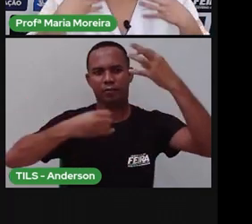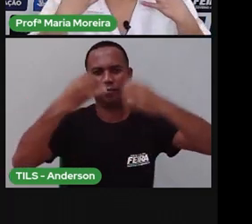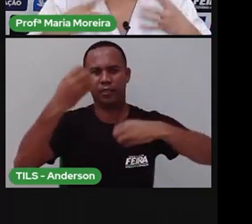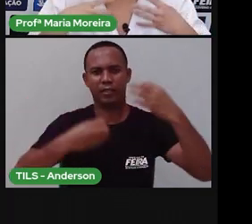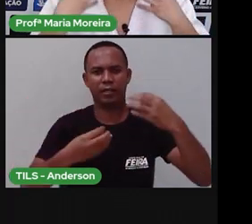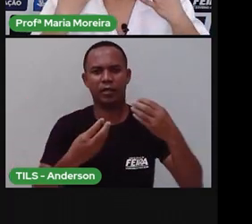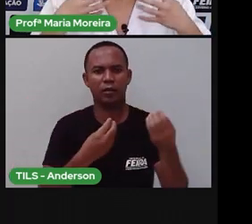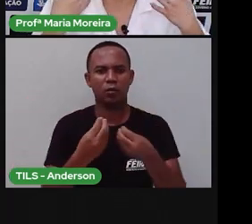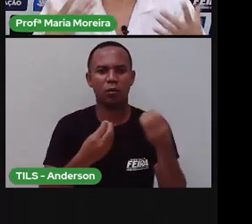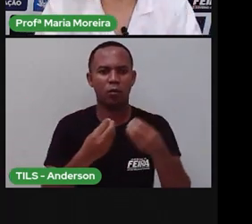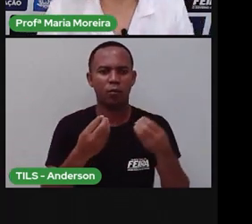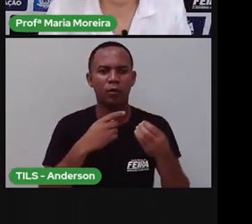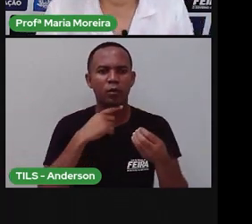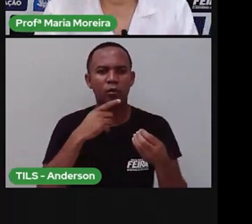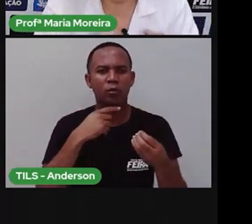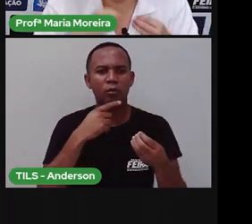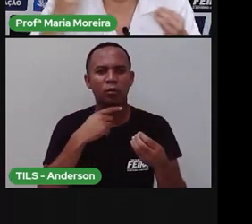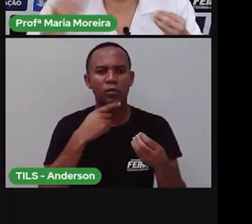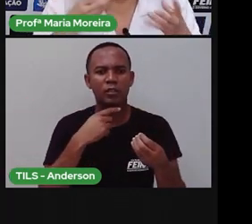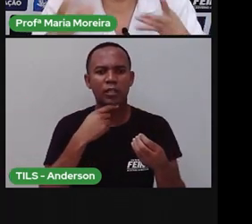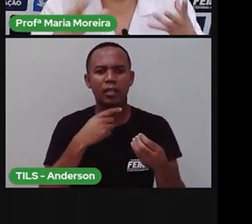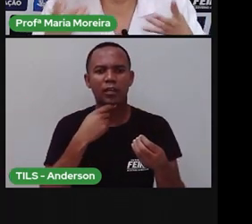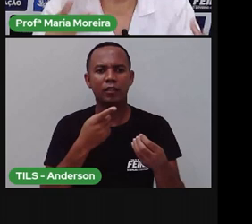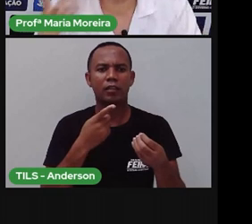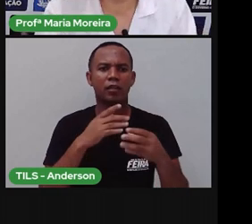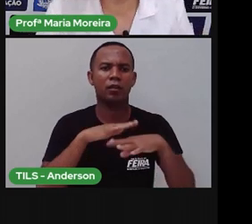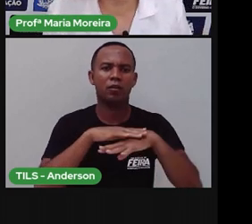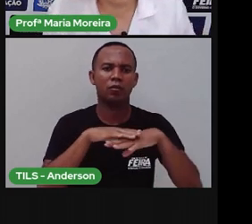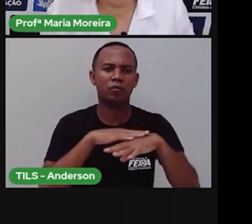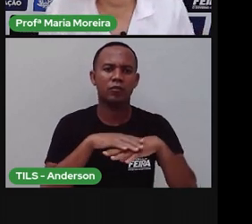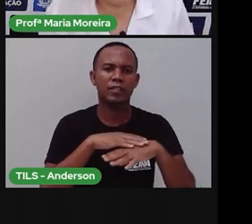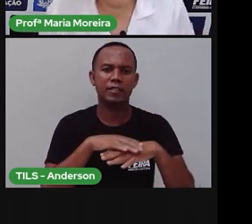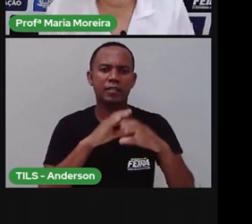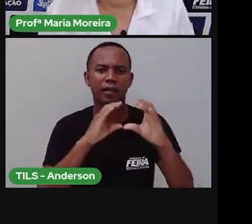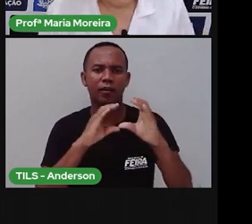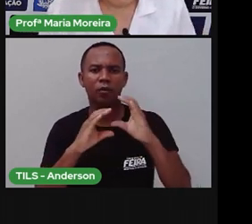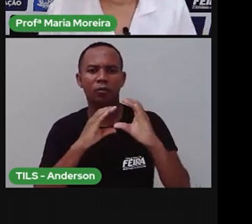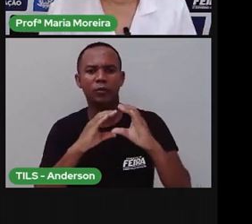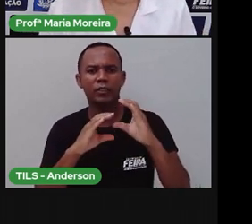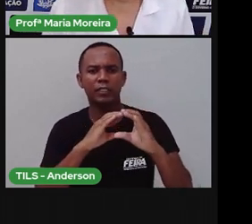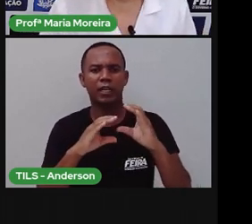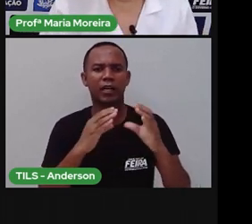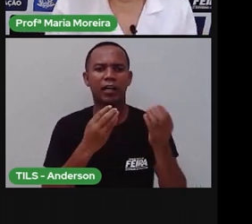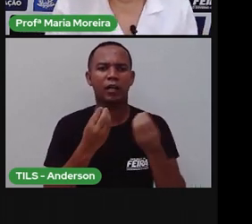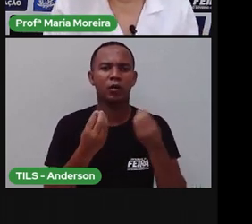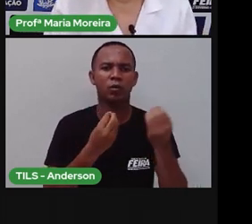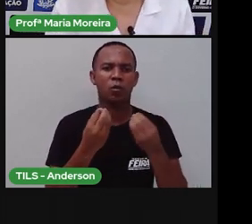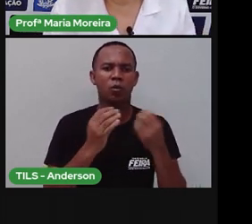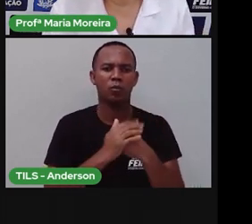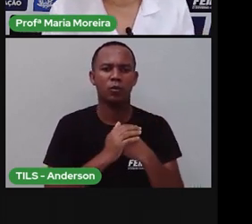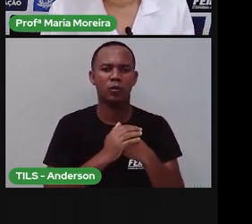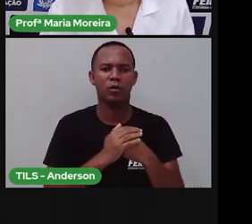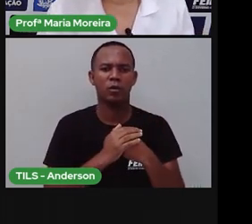conseguem verbalizar, conseguem conversar e nem se comunicar conosco. Bom, a evolução, a gente já falou, é um